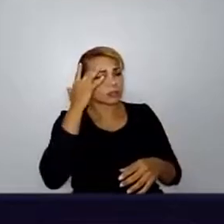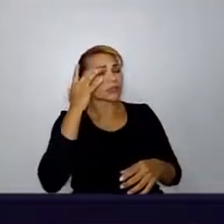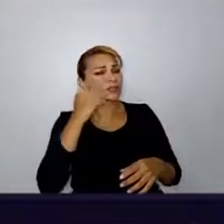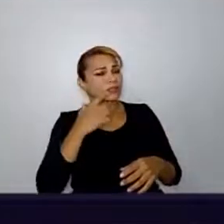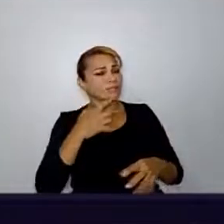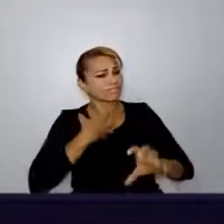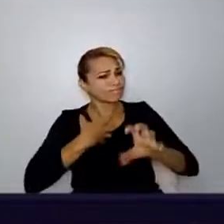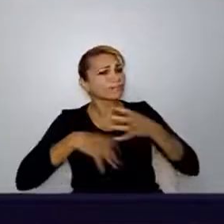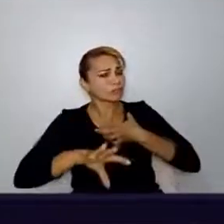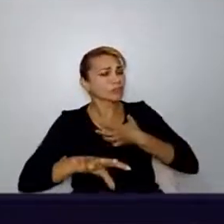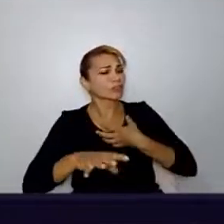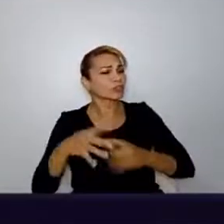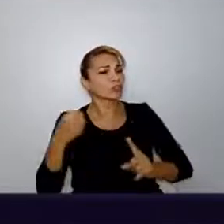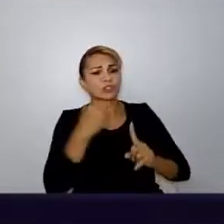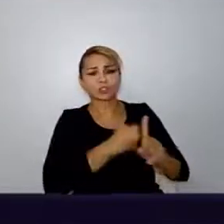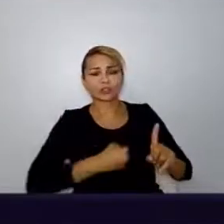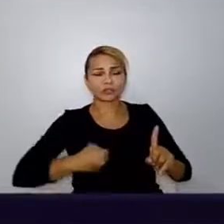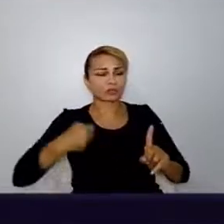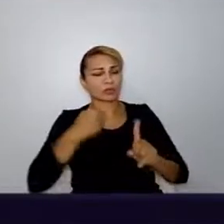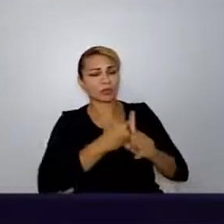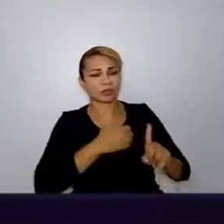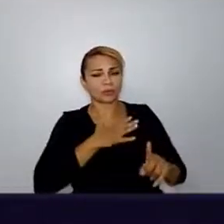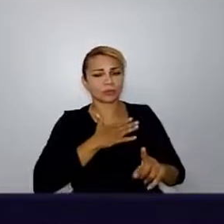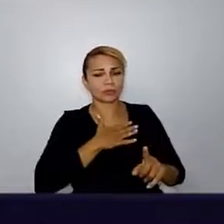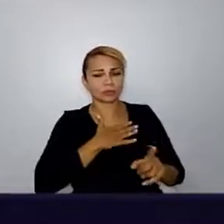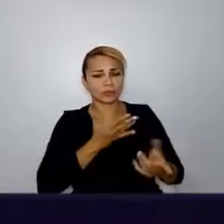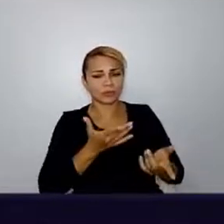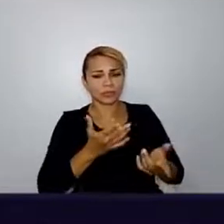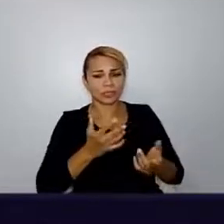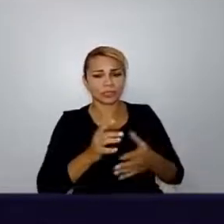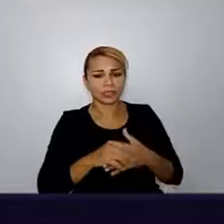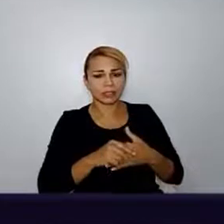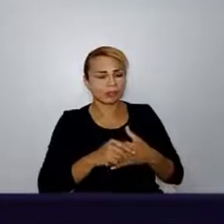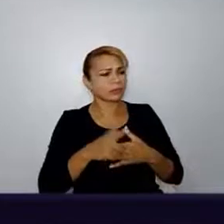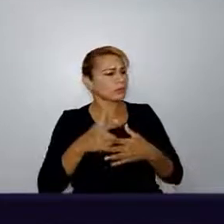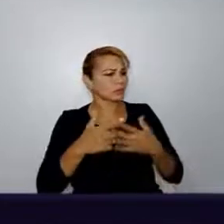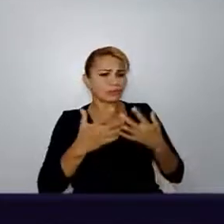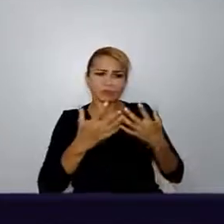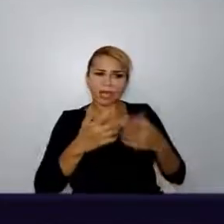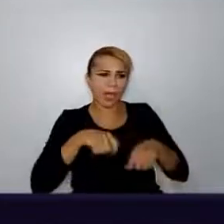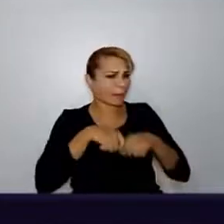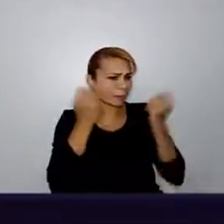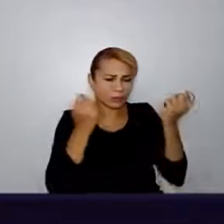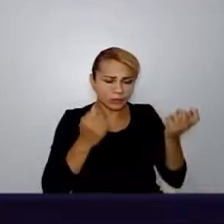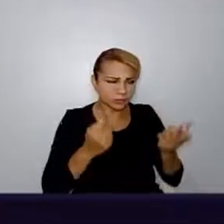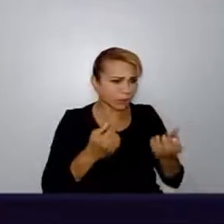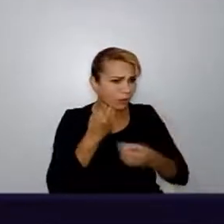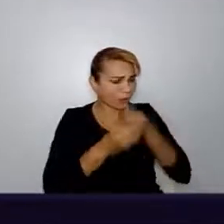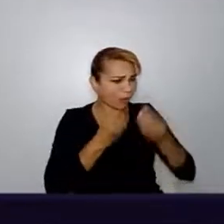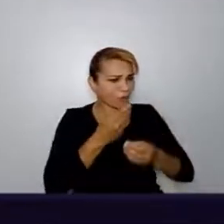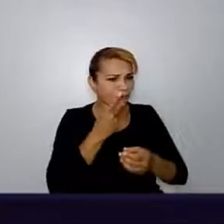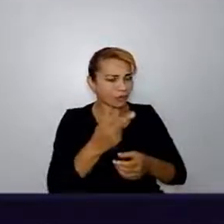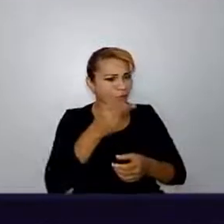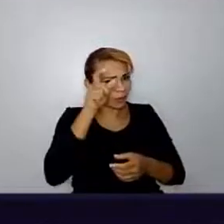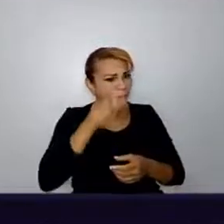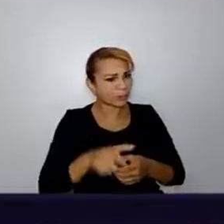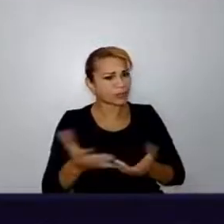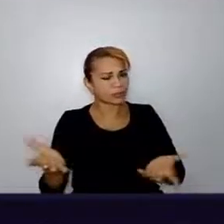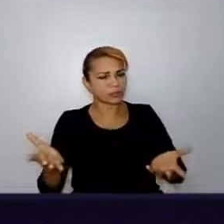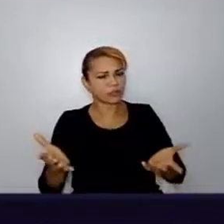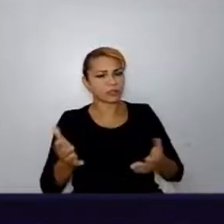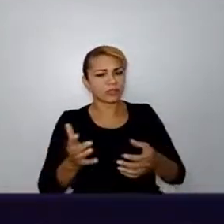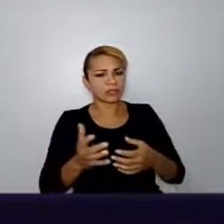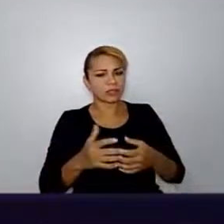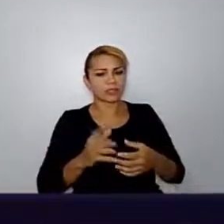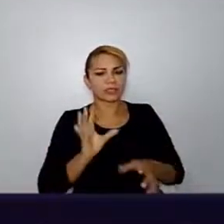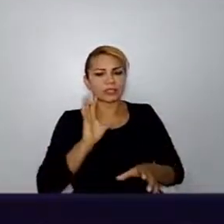lutou por mim, tipo, foi dizer para cara, tipo, véi, isso aqui é simplesmente inaceitável. Não é assim que você fala com uma pessoa que está no seu time,